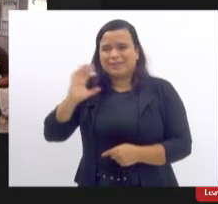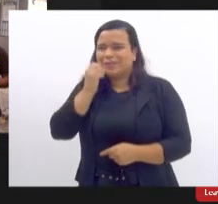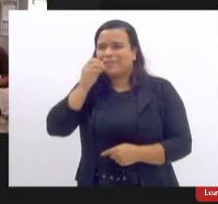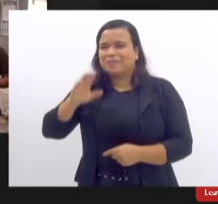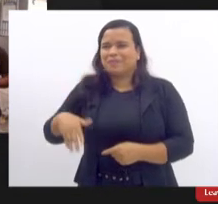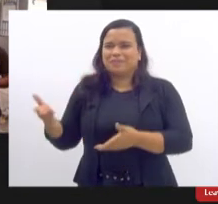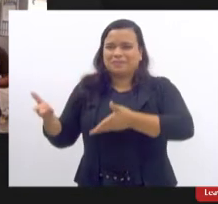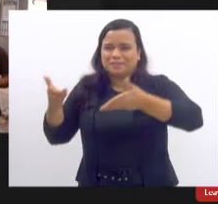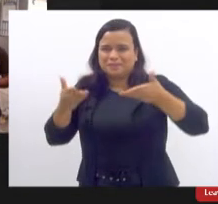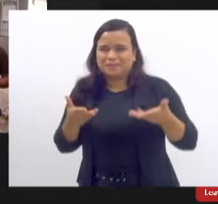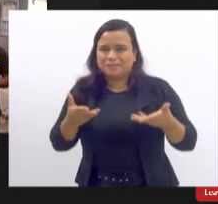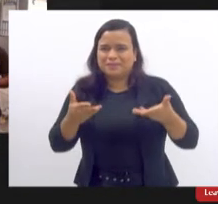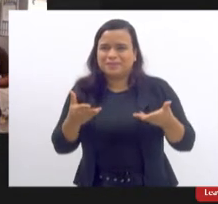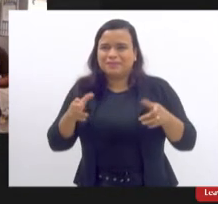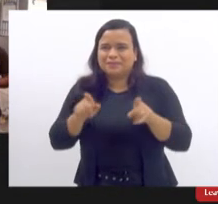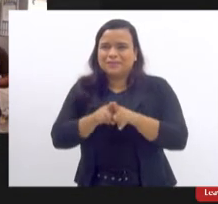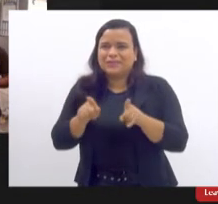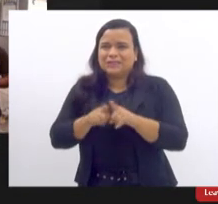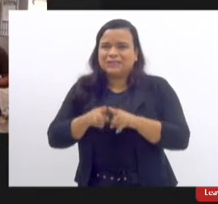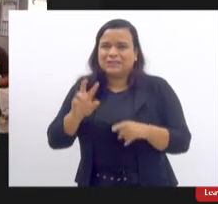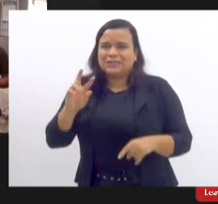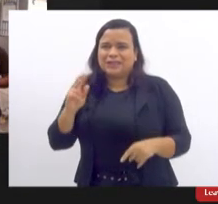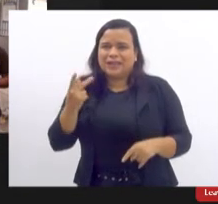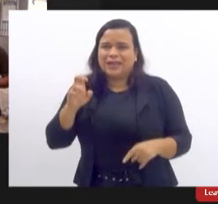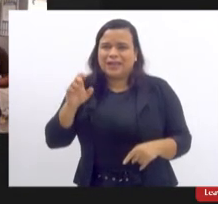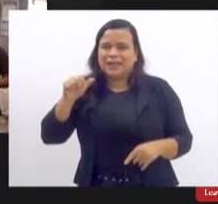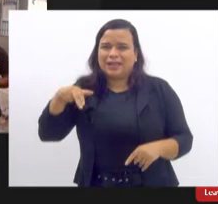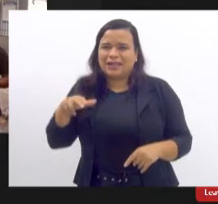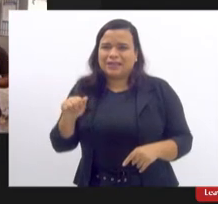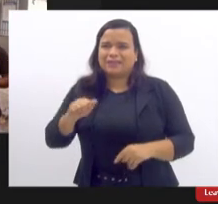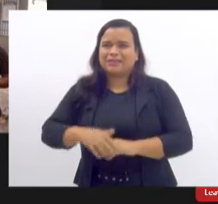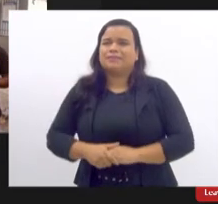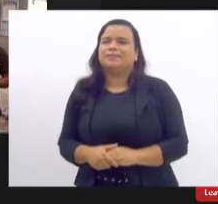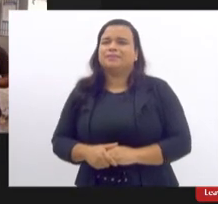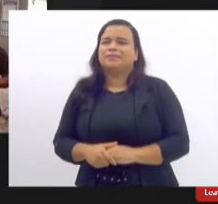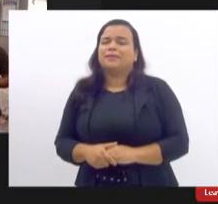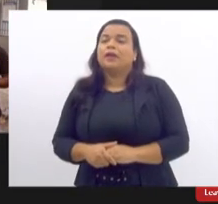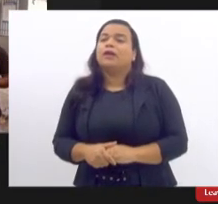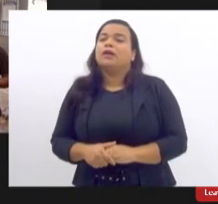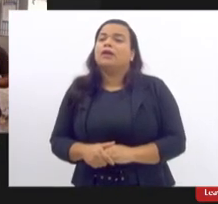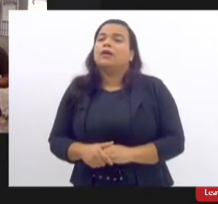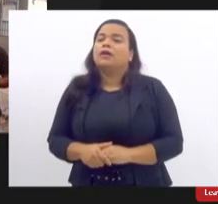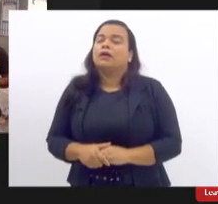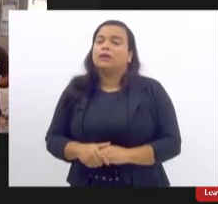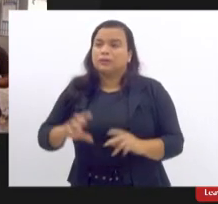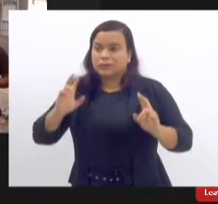na sequência aqui vamos ouvir a a